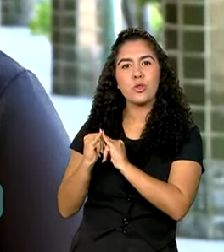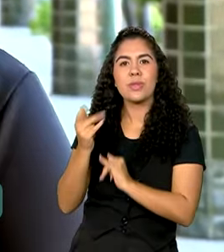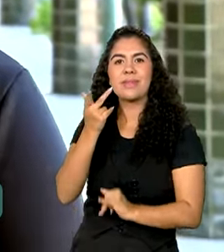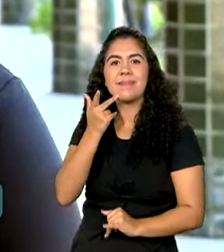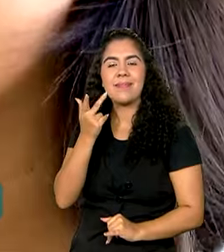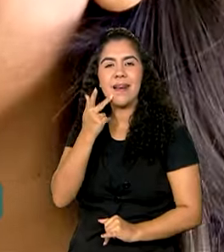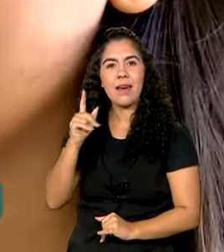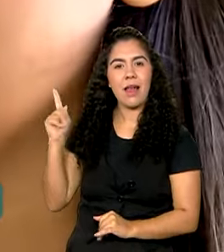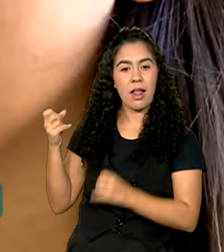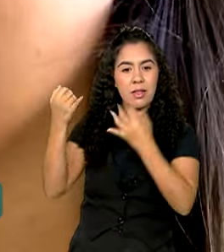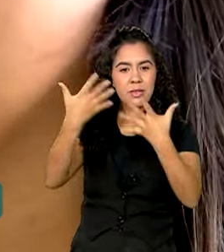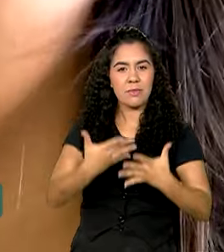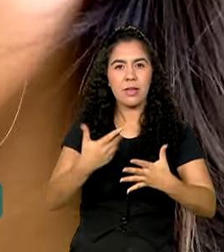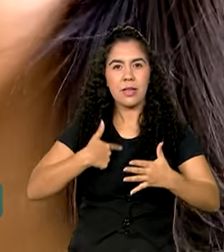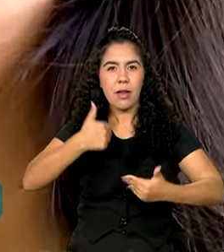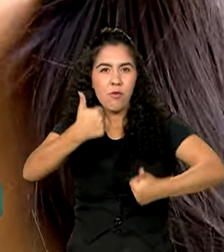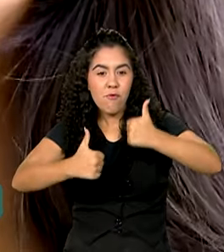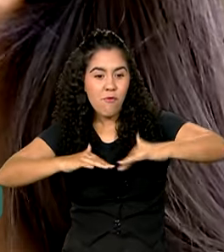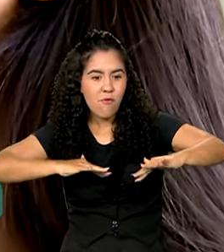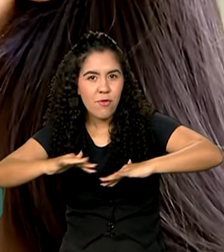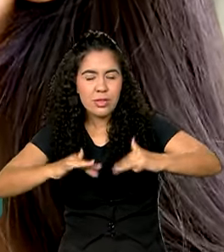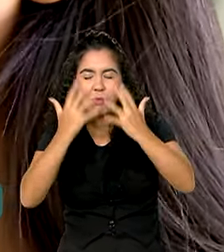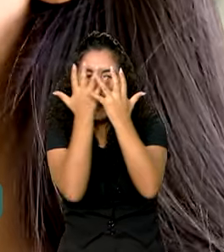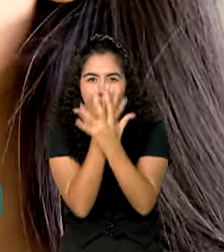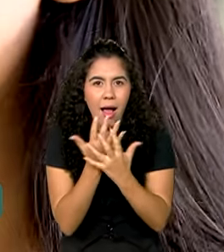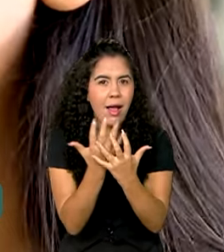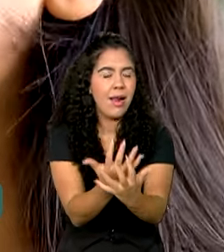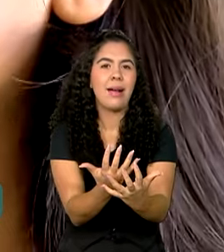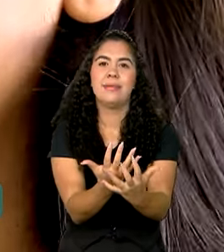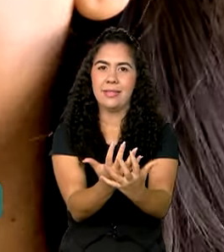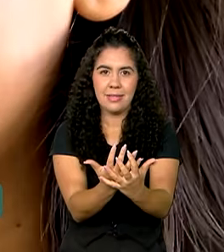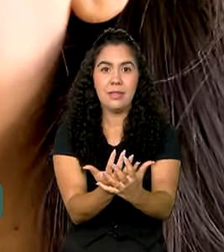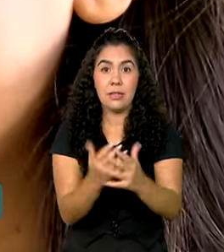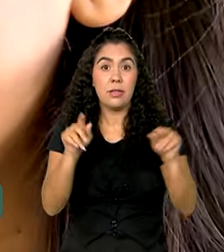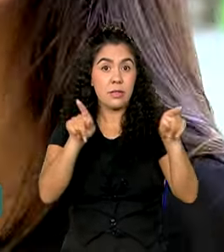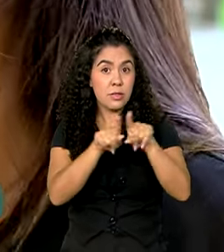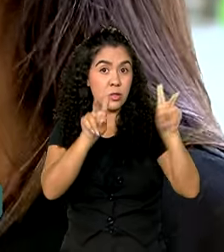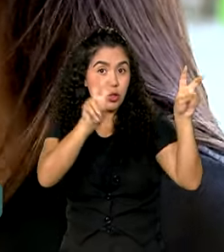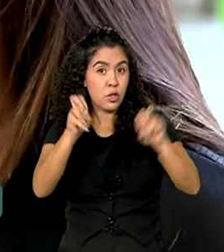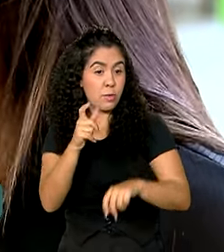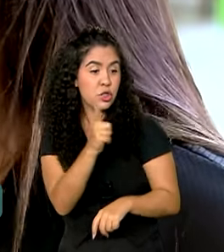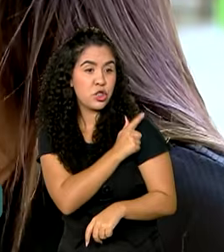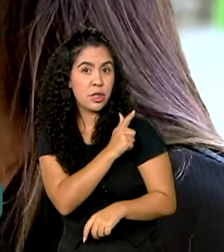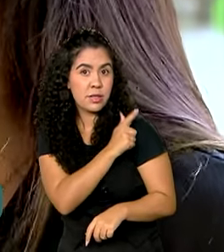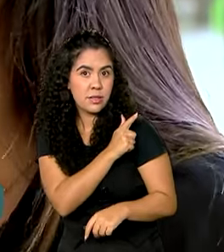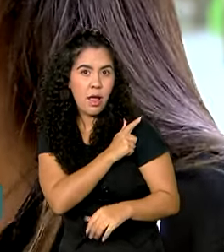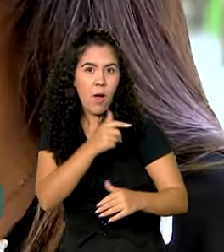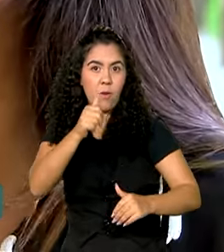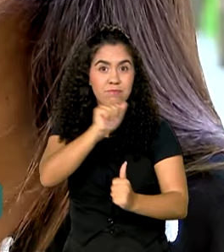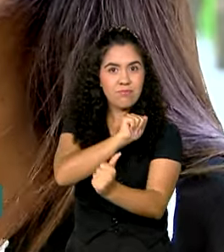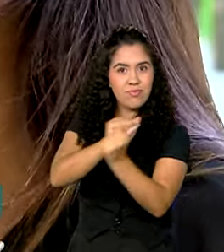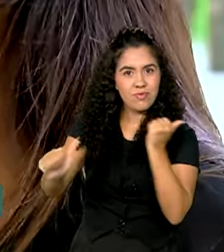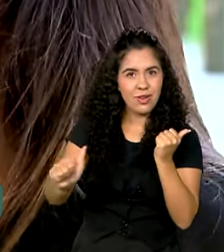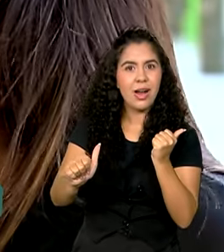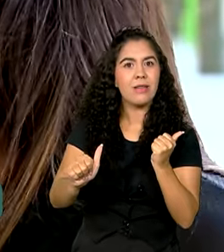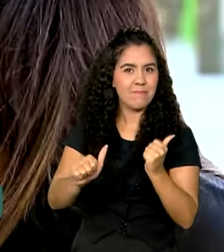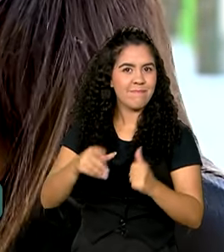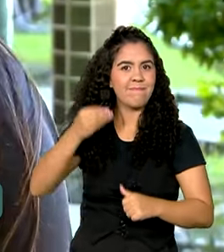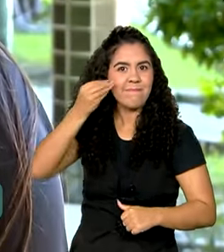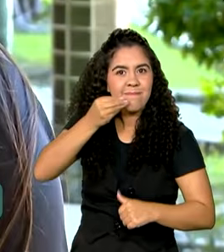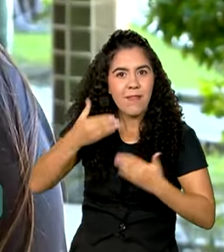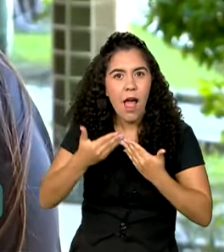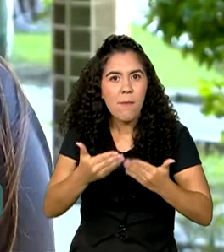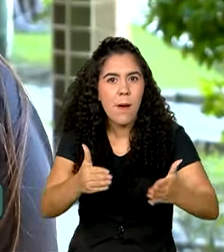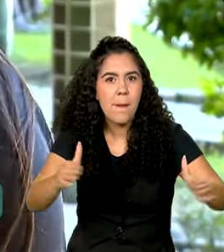sua paixão, o futebol. Para ela, o curso de gestão desportiva já está abrindo portas para as competições.